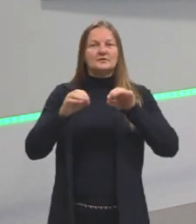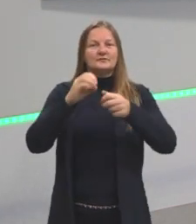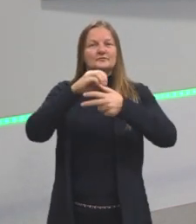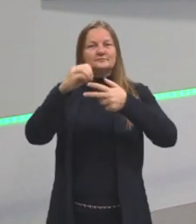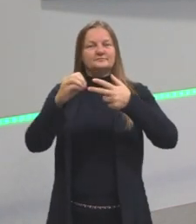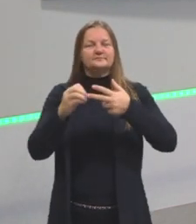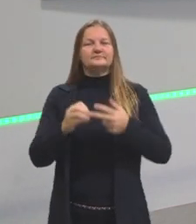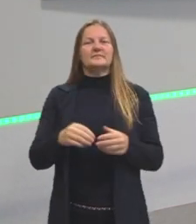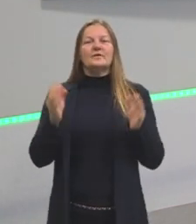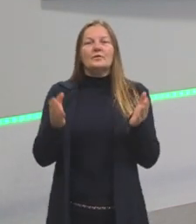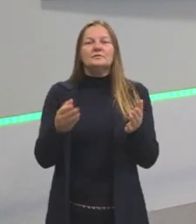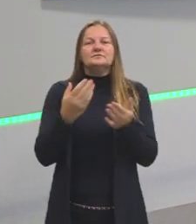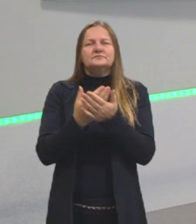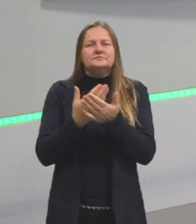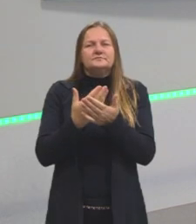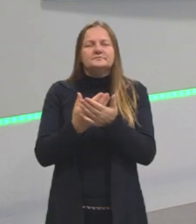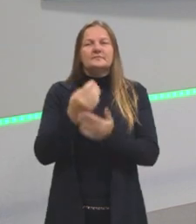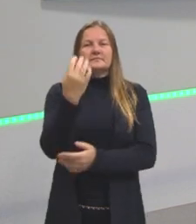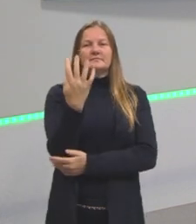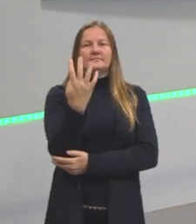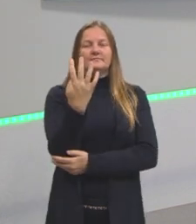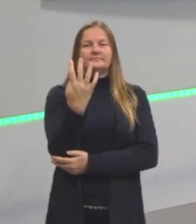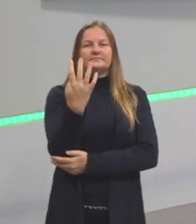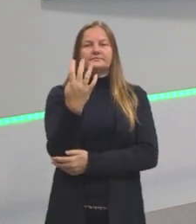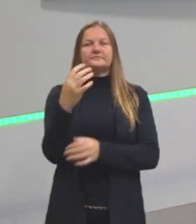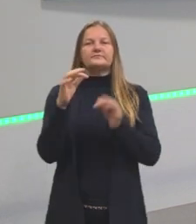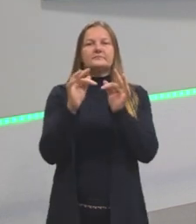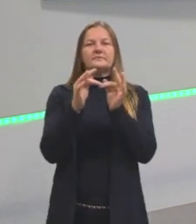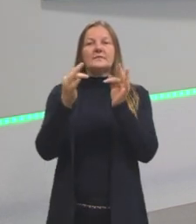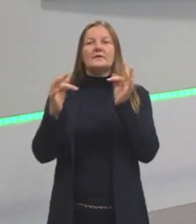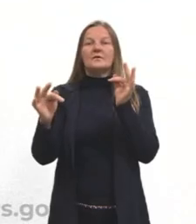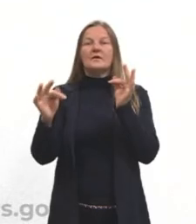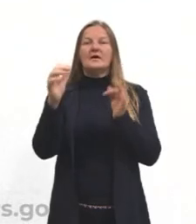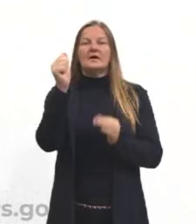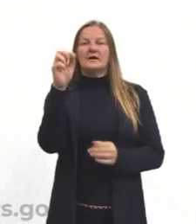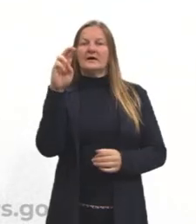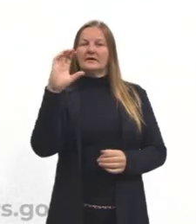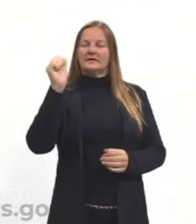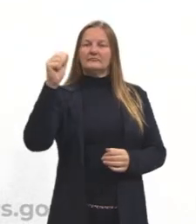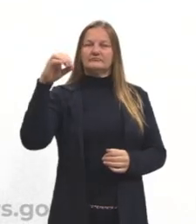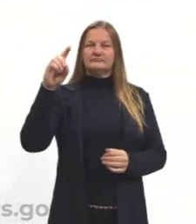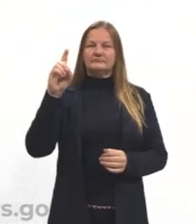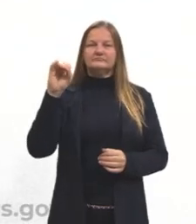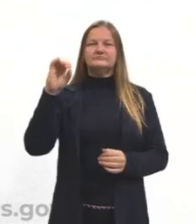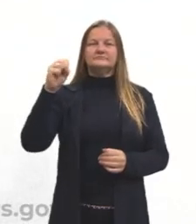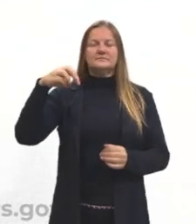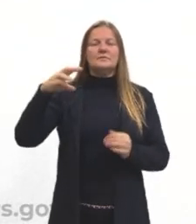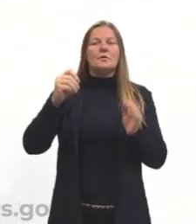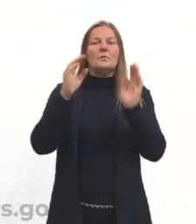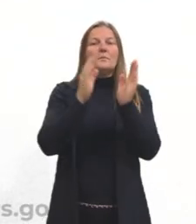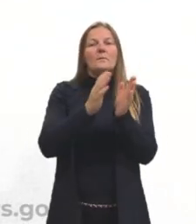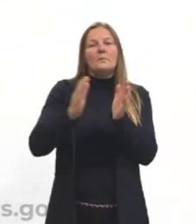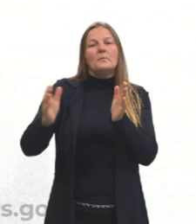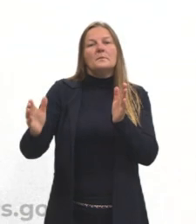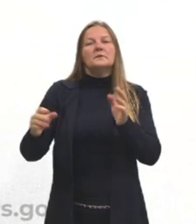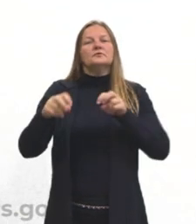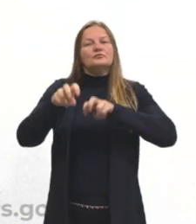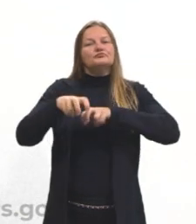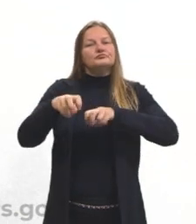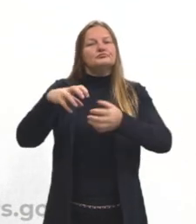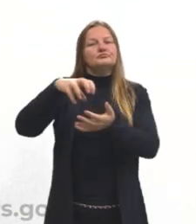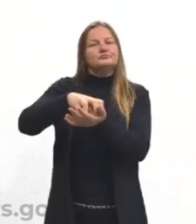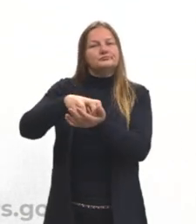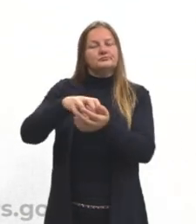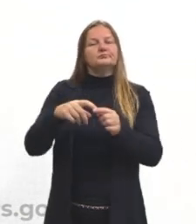Então, hoje a nossa aula, nossa aula 4, é sobre o arcadismo. O arcadismo ainda está dentro do período colonial, ou seja,